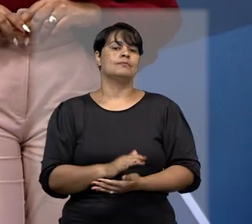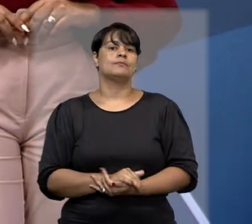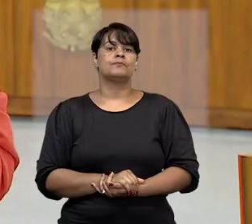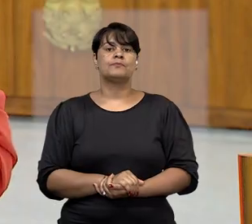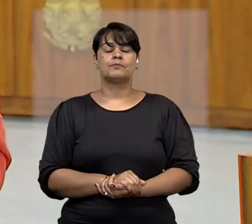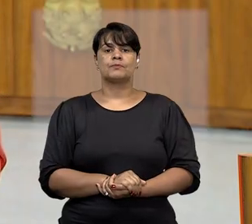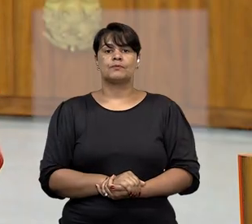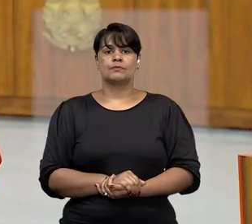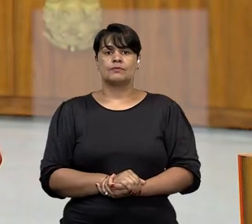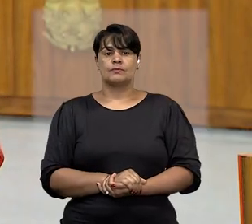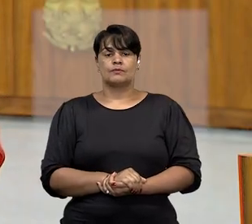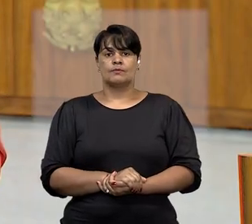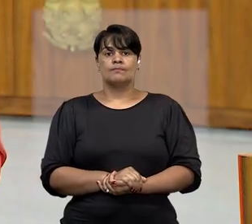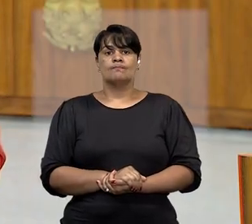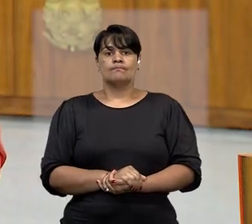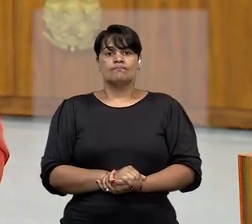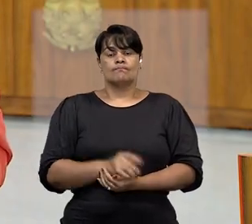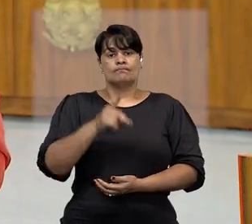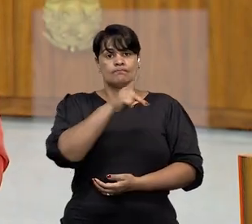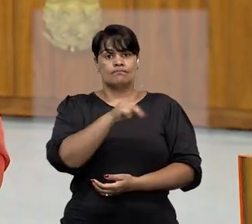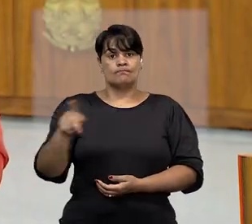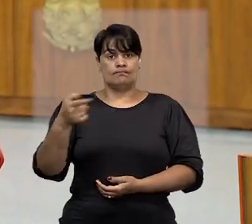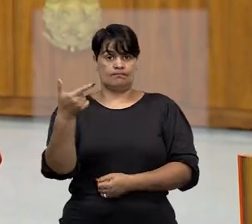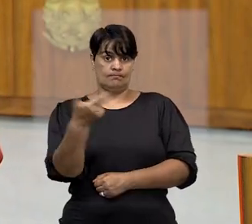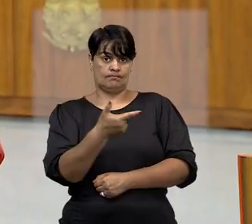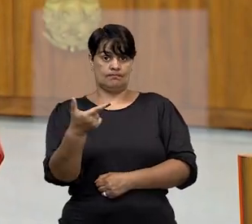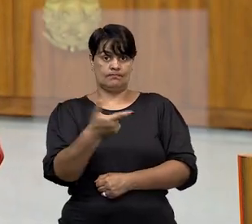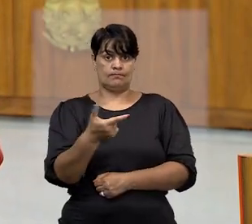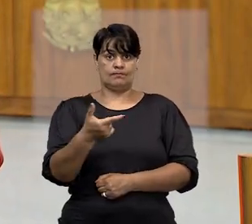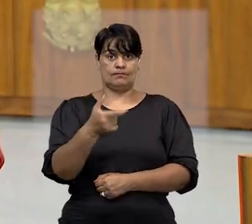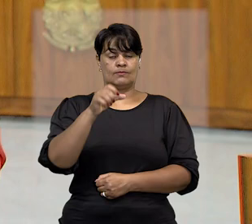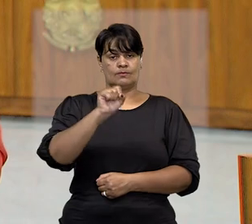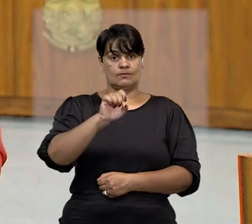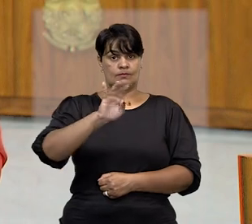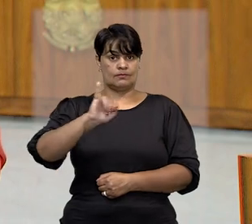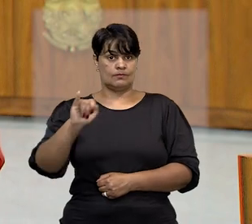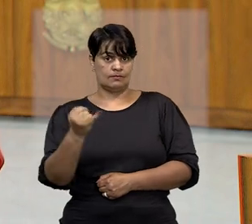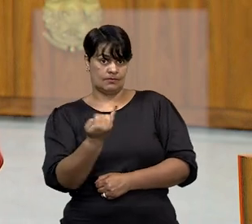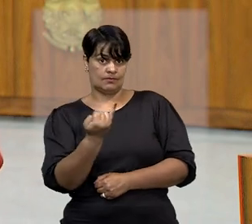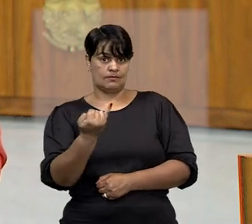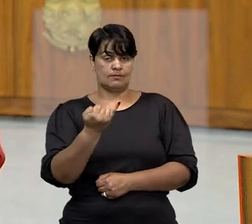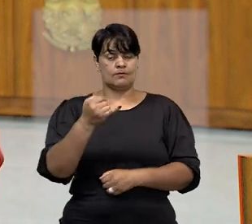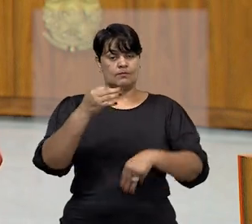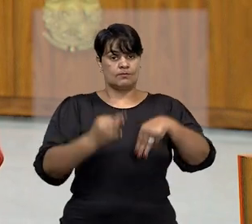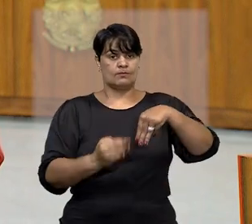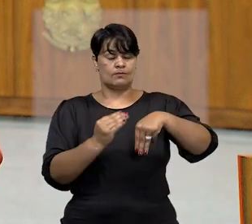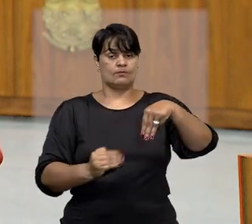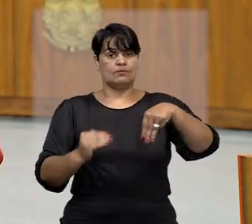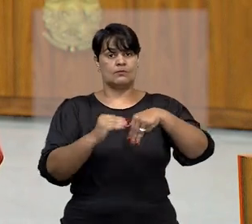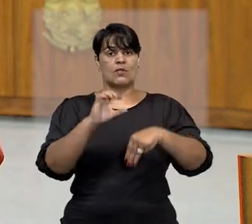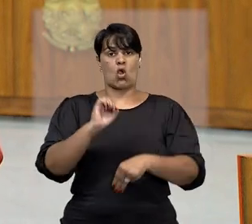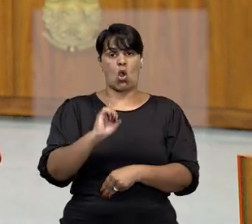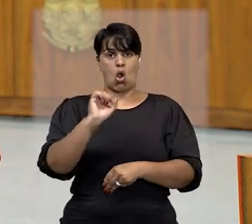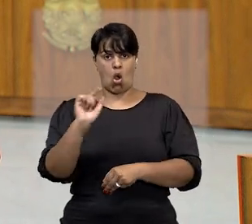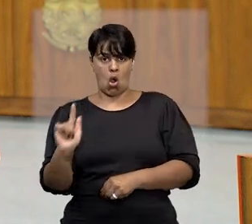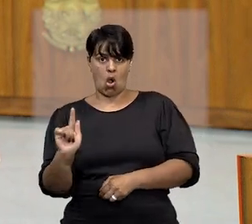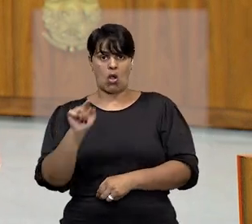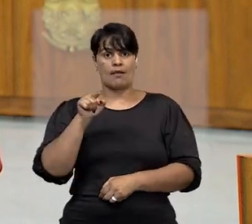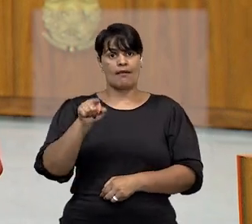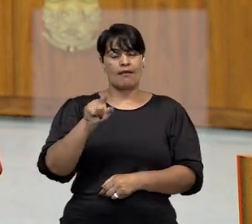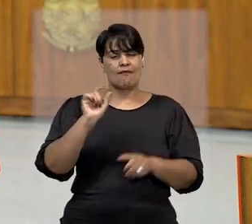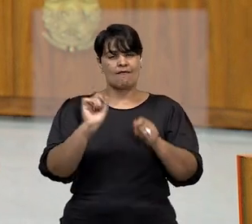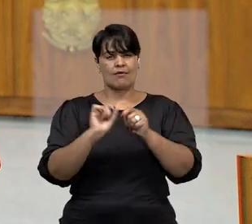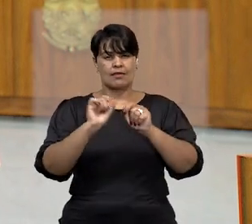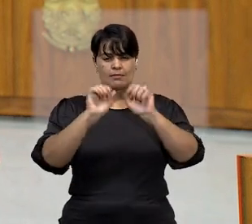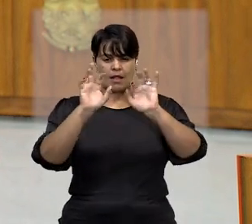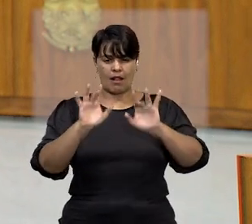O vice-presidente do STJ, o ministro Og Fernandes, no exercício da presidência, despachou